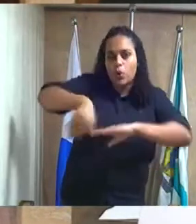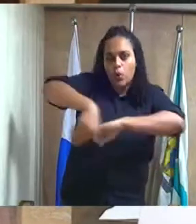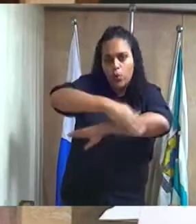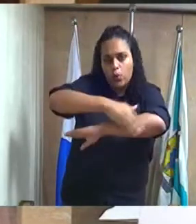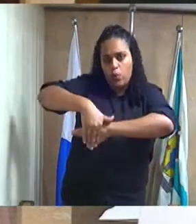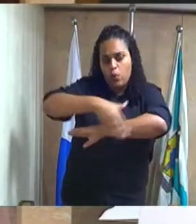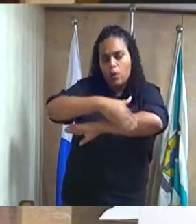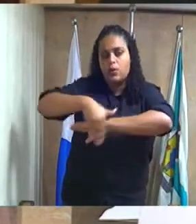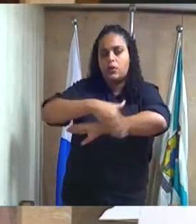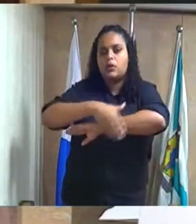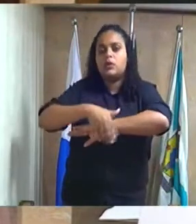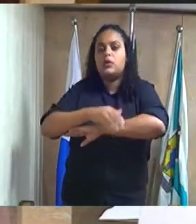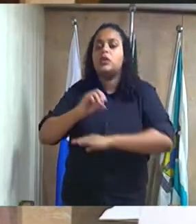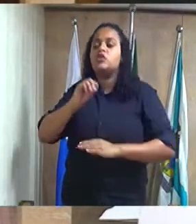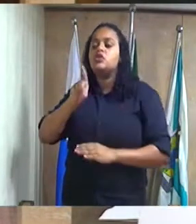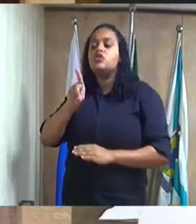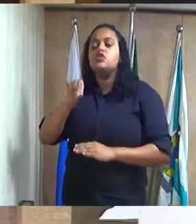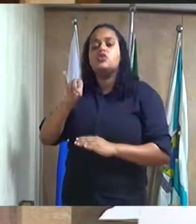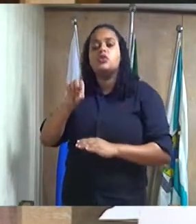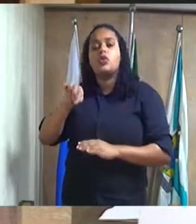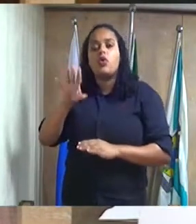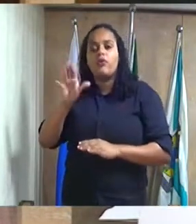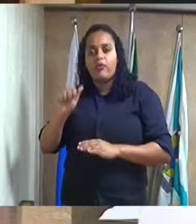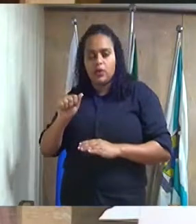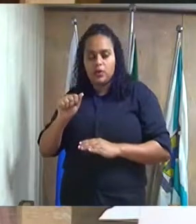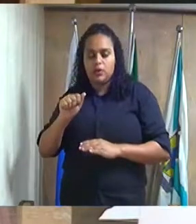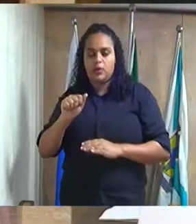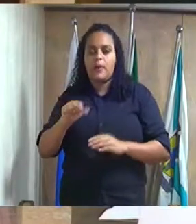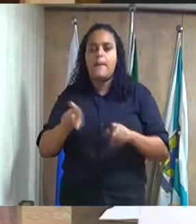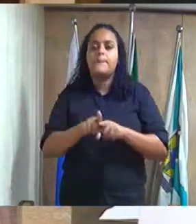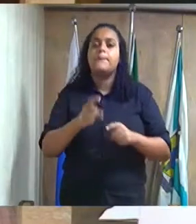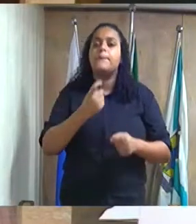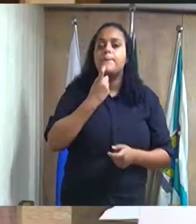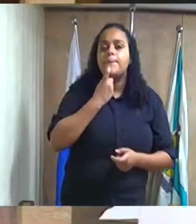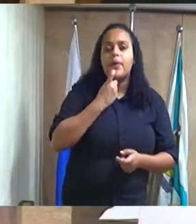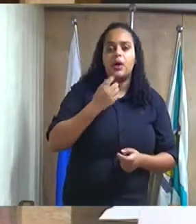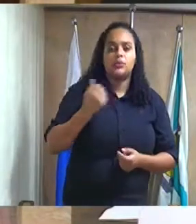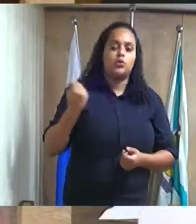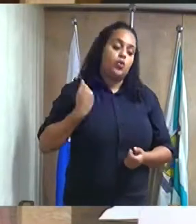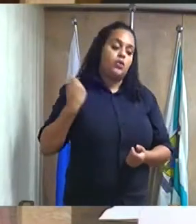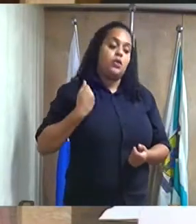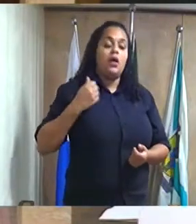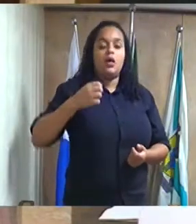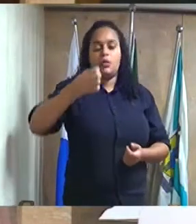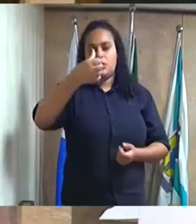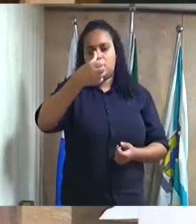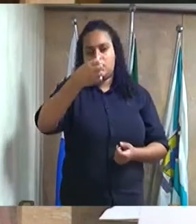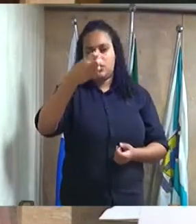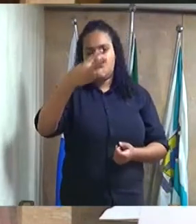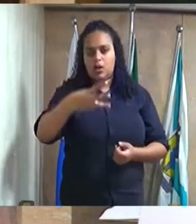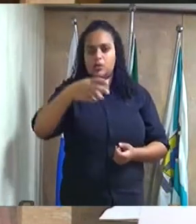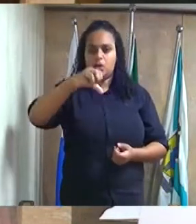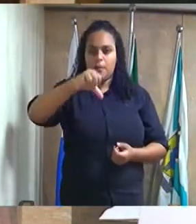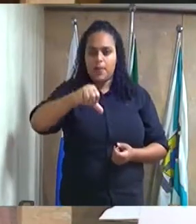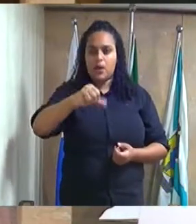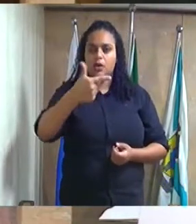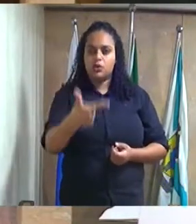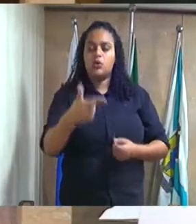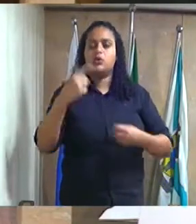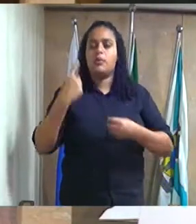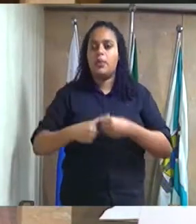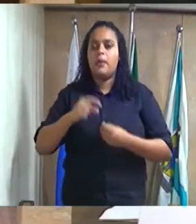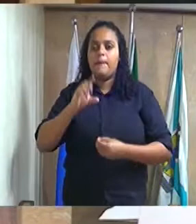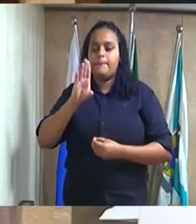da rua Dígimo da Veiga principalmente na altura do número 362 bairro Parque Beira Mar primeiro